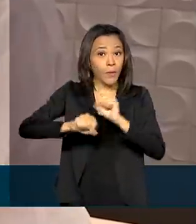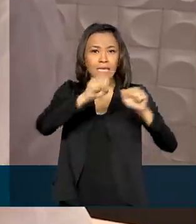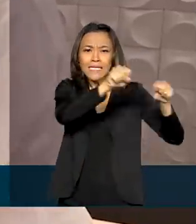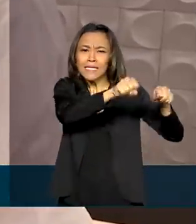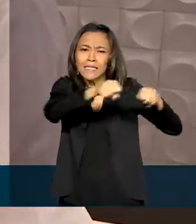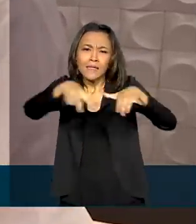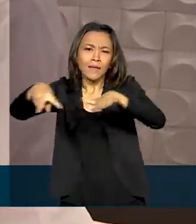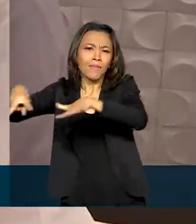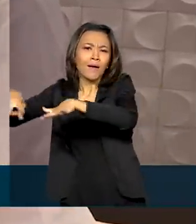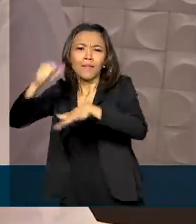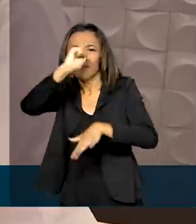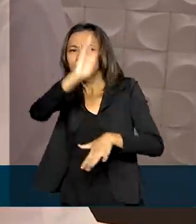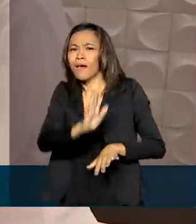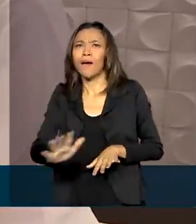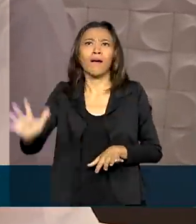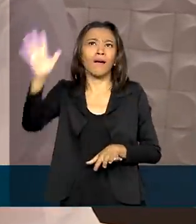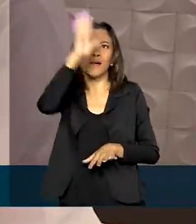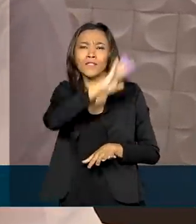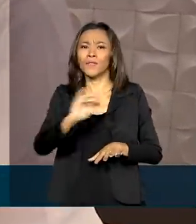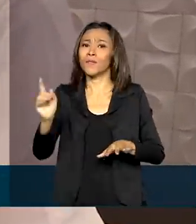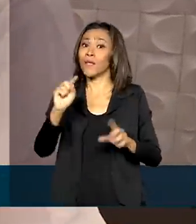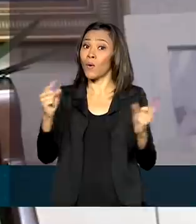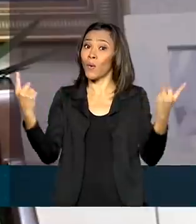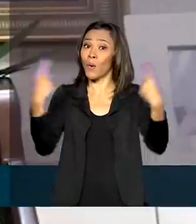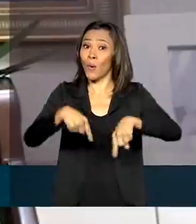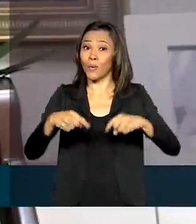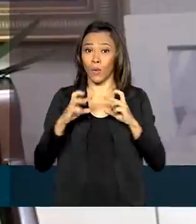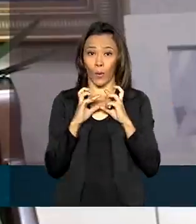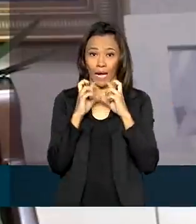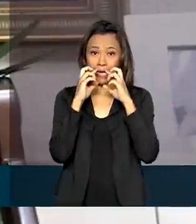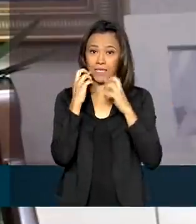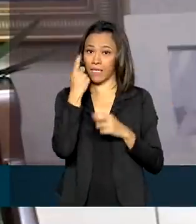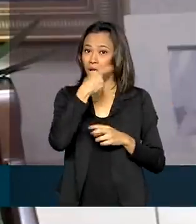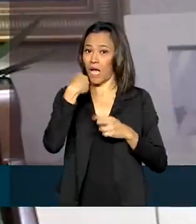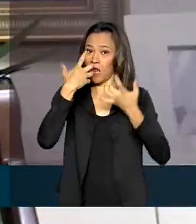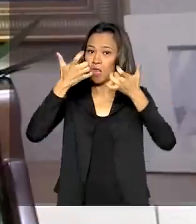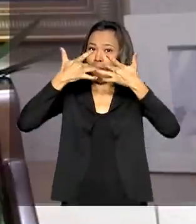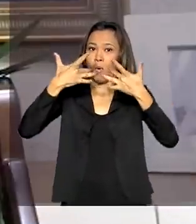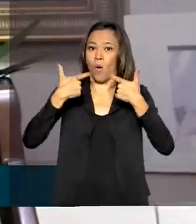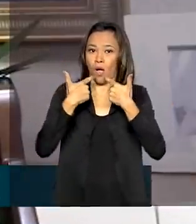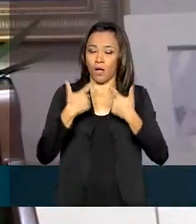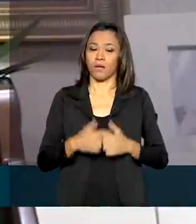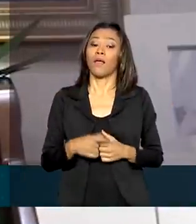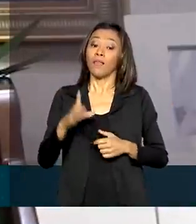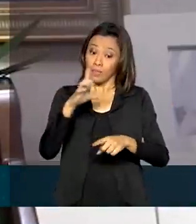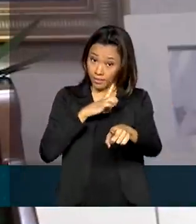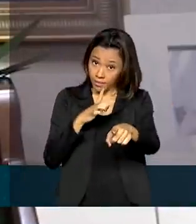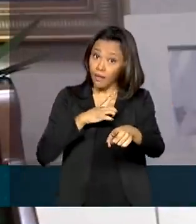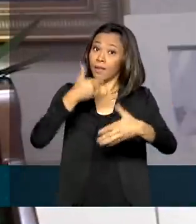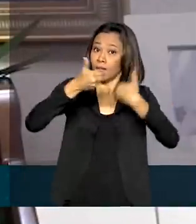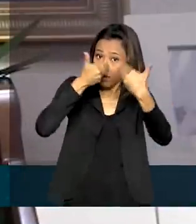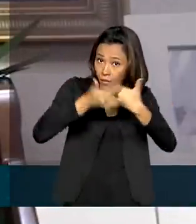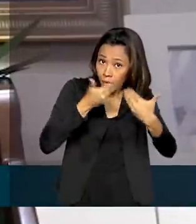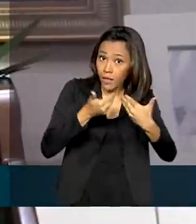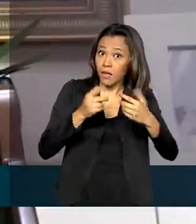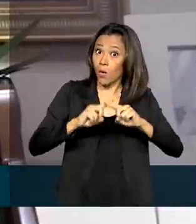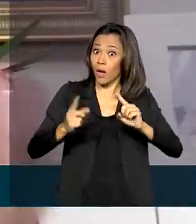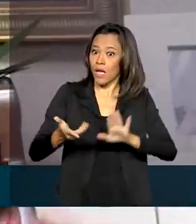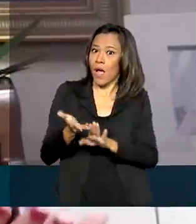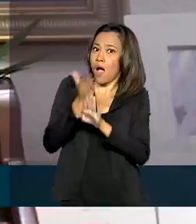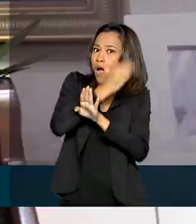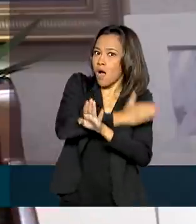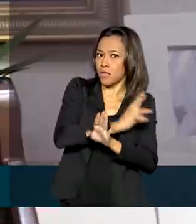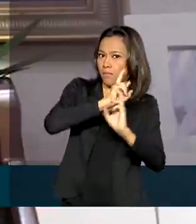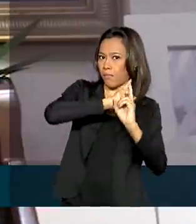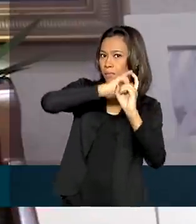Nacional de Prevenção do Câncer Bucal. Tem tratamento. Obviamente que o diagnóstico precoce está